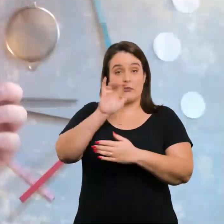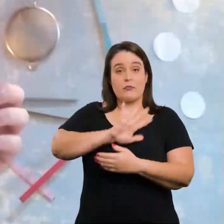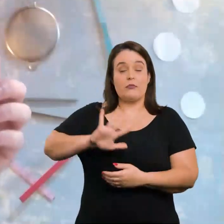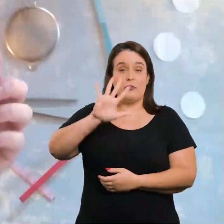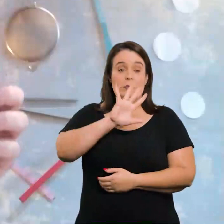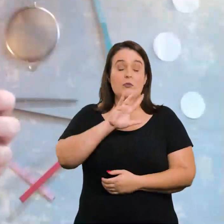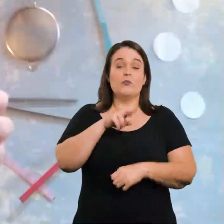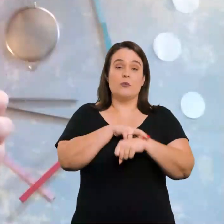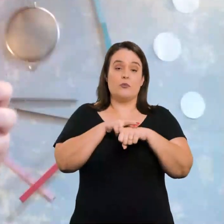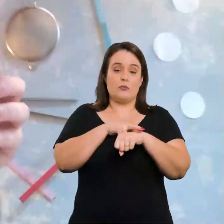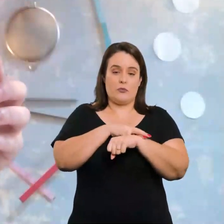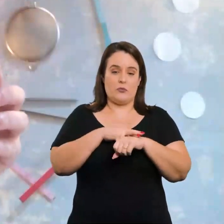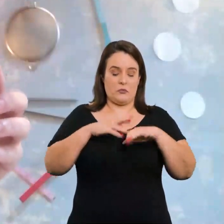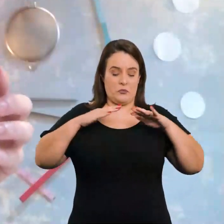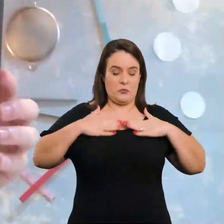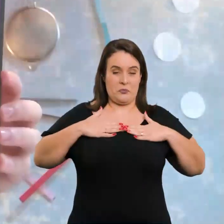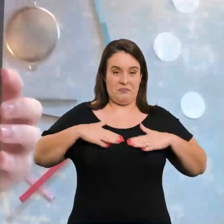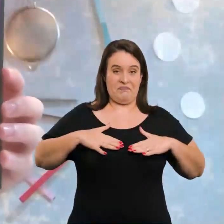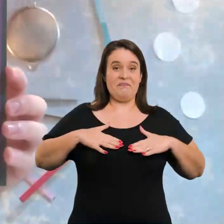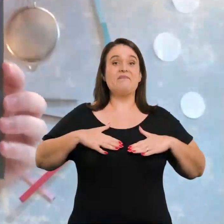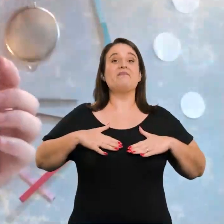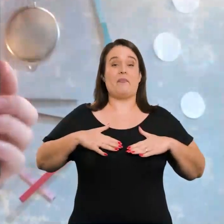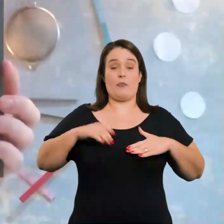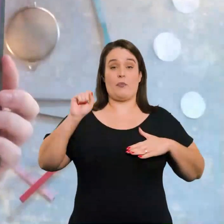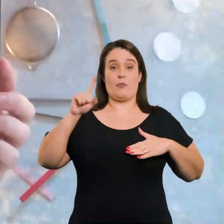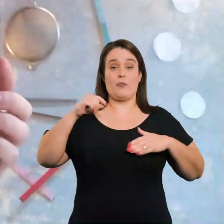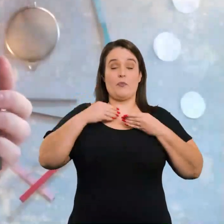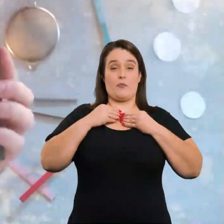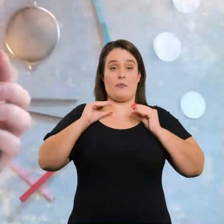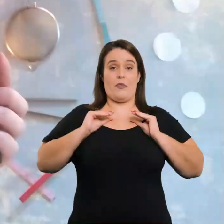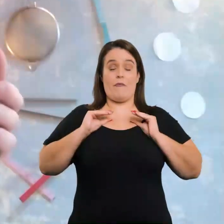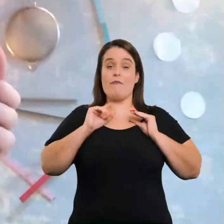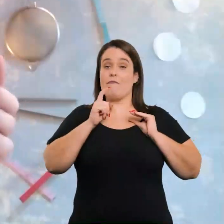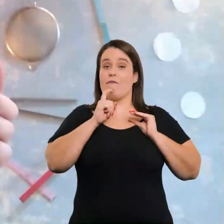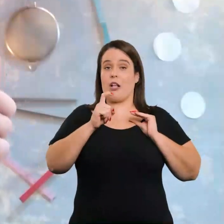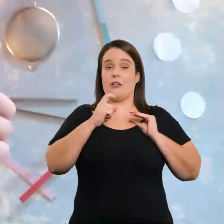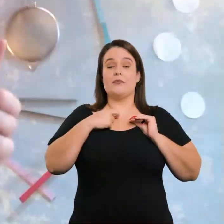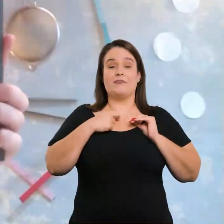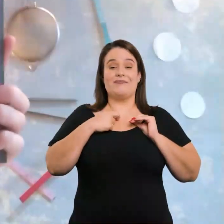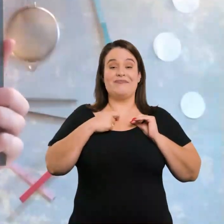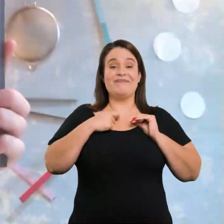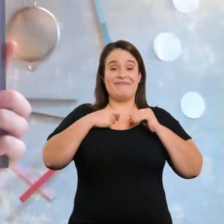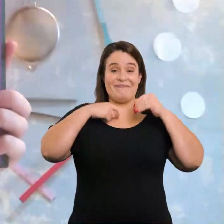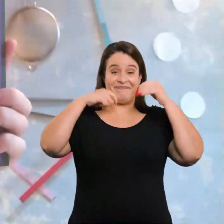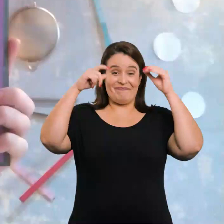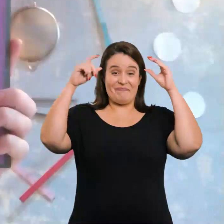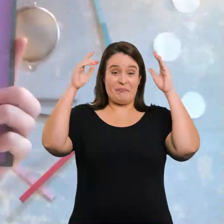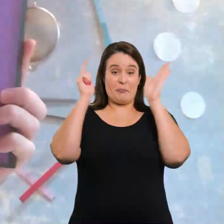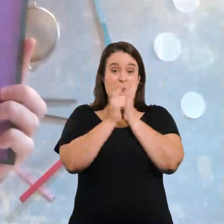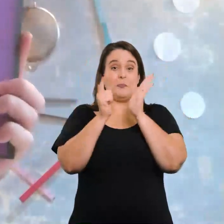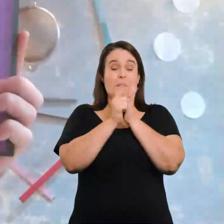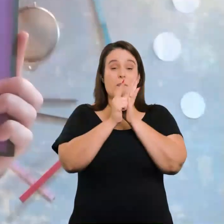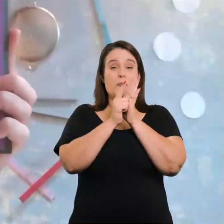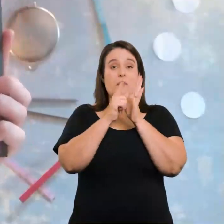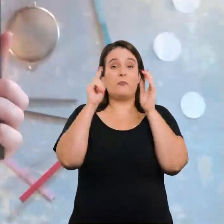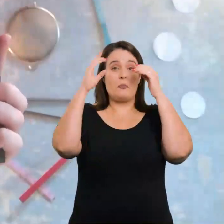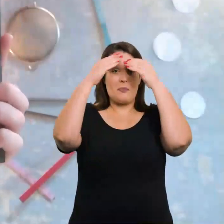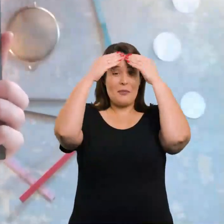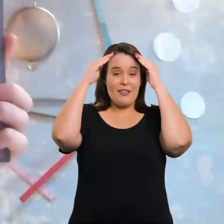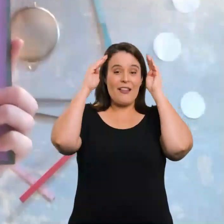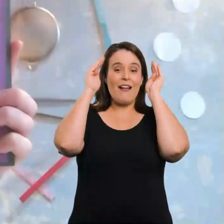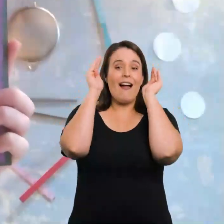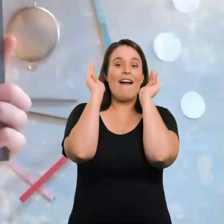o fundo da imagem é roxa, ela veste uma blusa azul, golas verdes, a cabeça dela é um papel bege